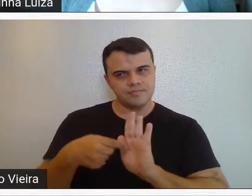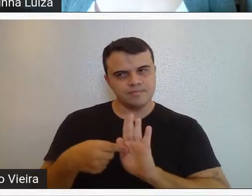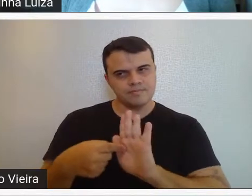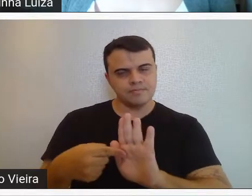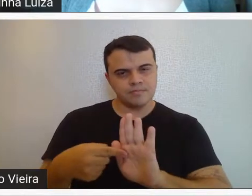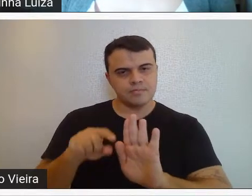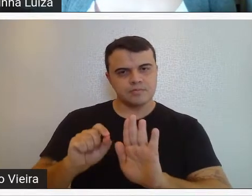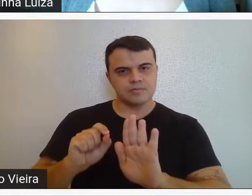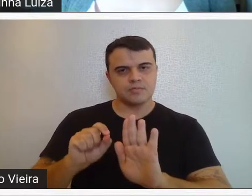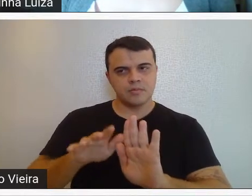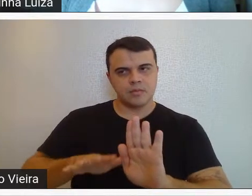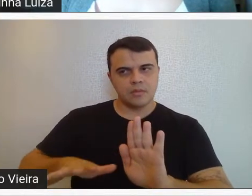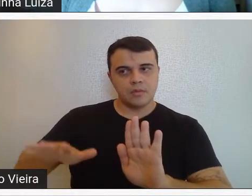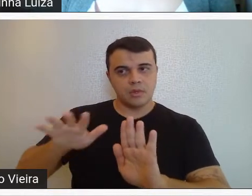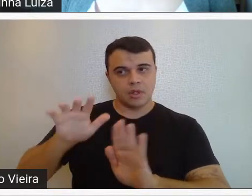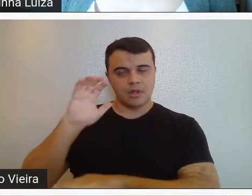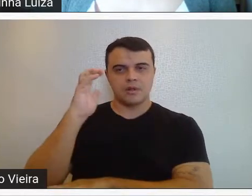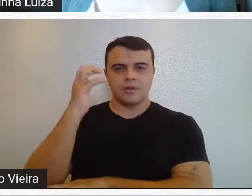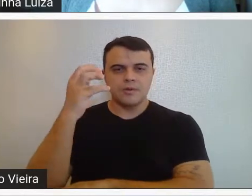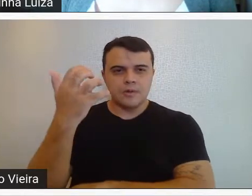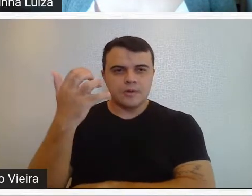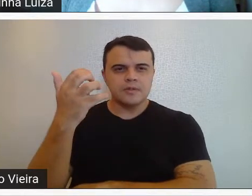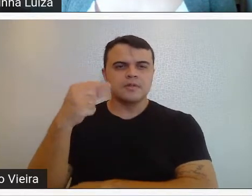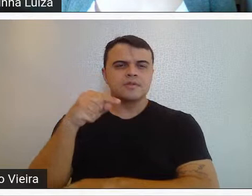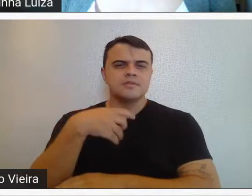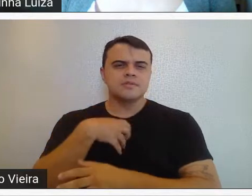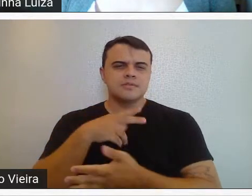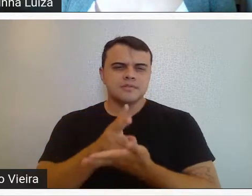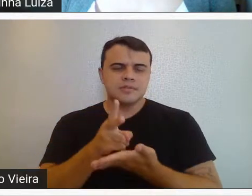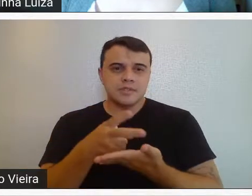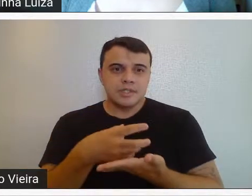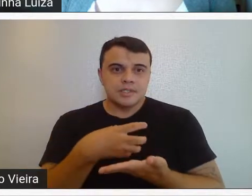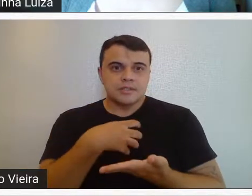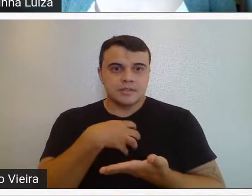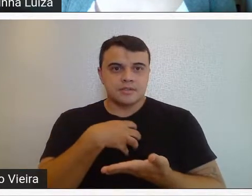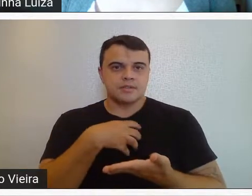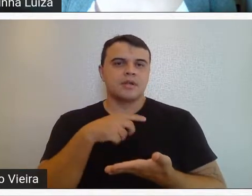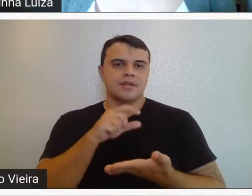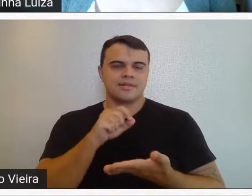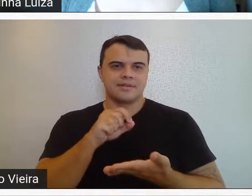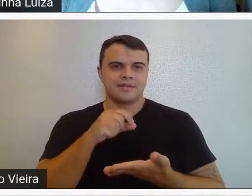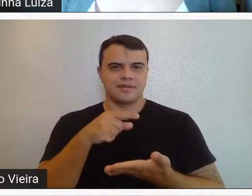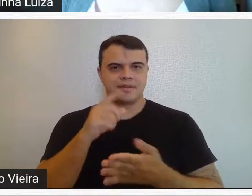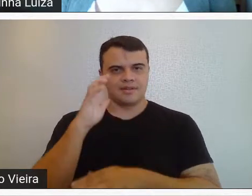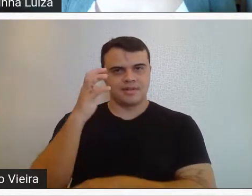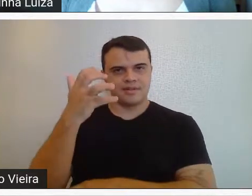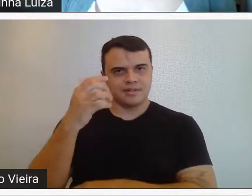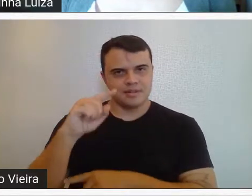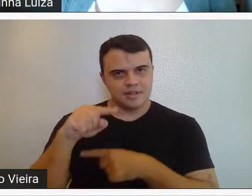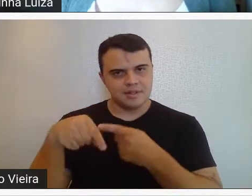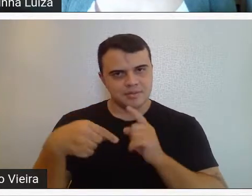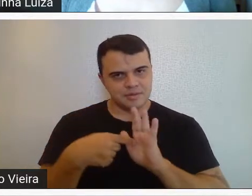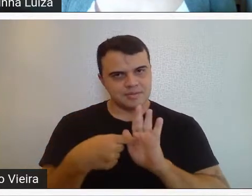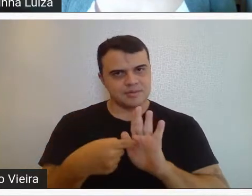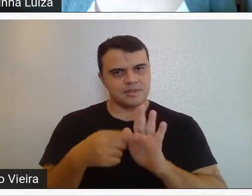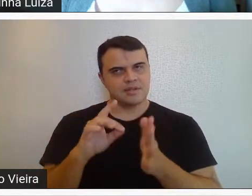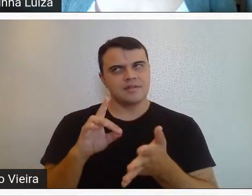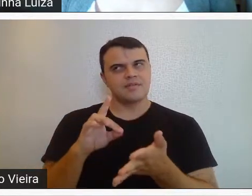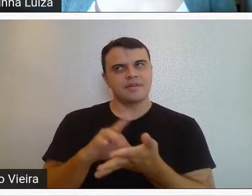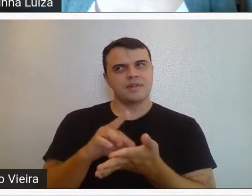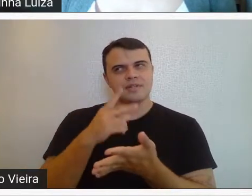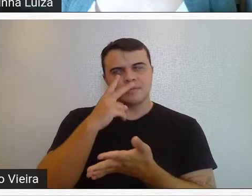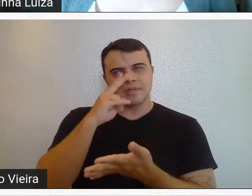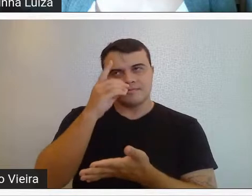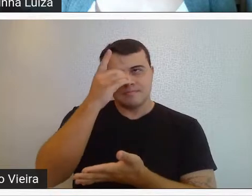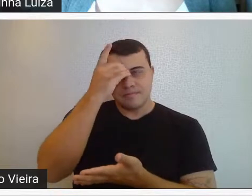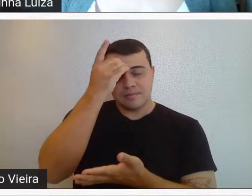a natureza. Eles sentem a natureza, eles se envolvem com a natureza para depois representá-la de uma forma criativa,